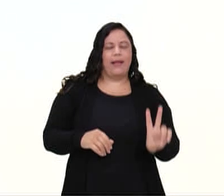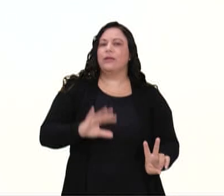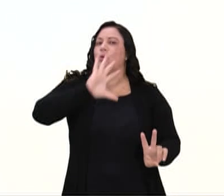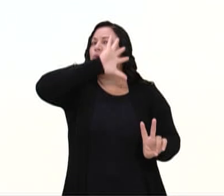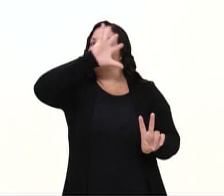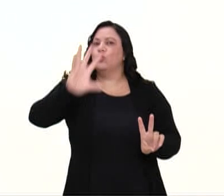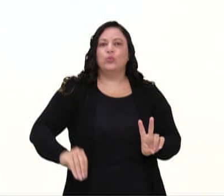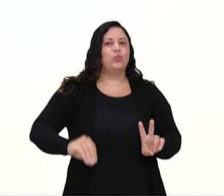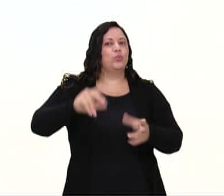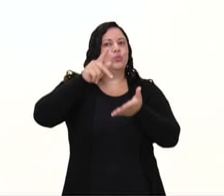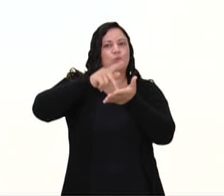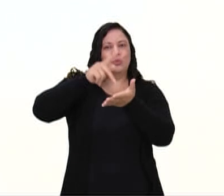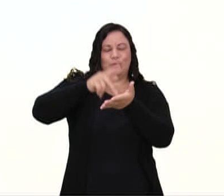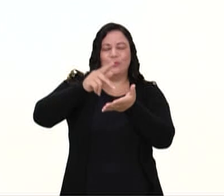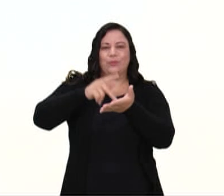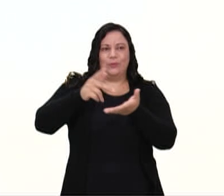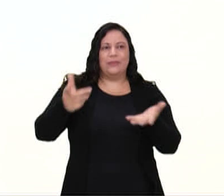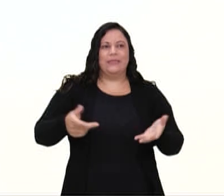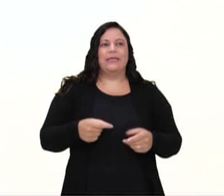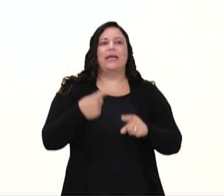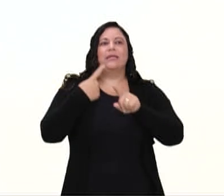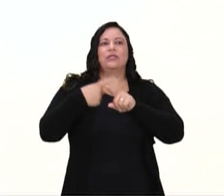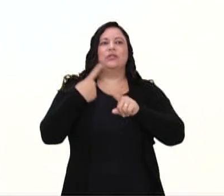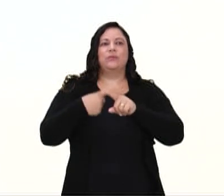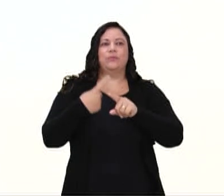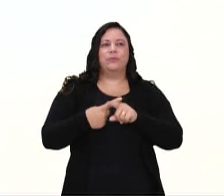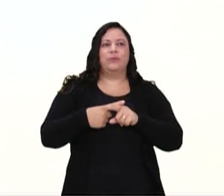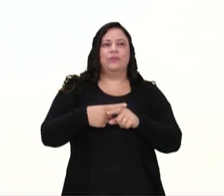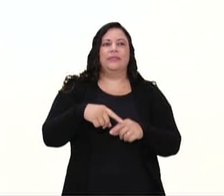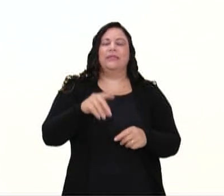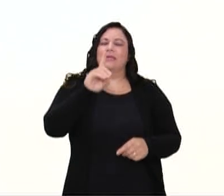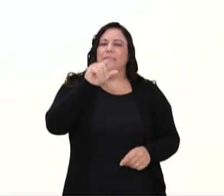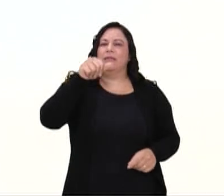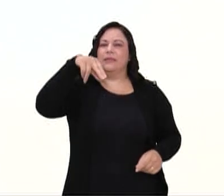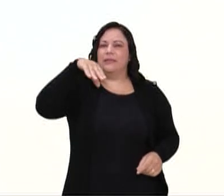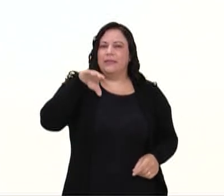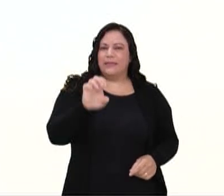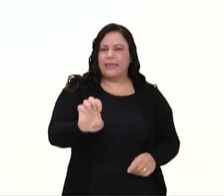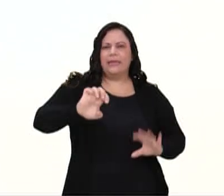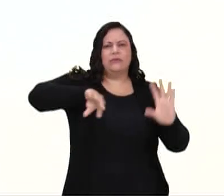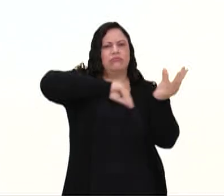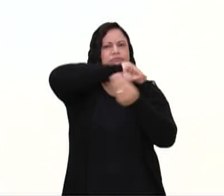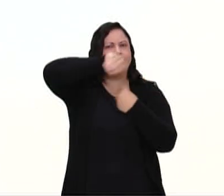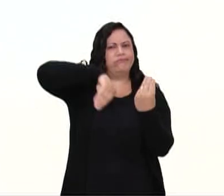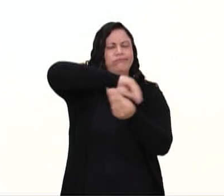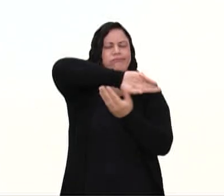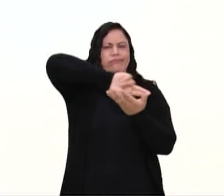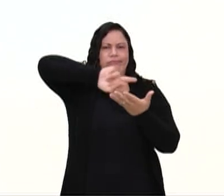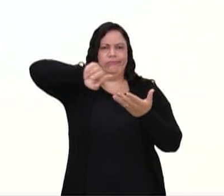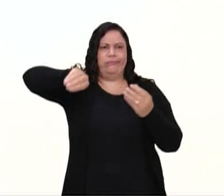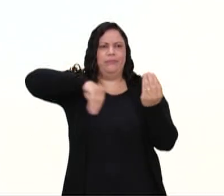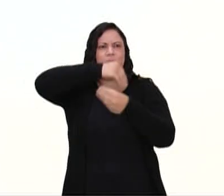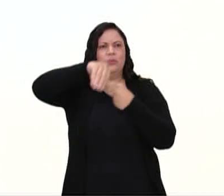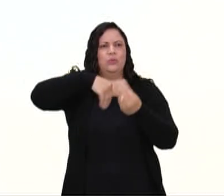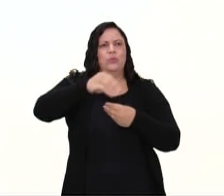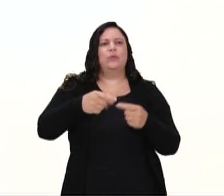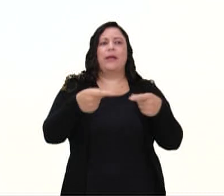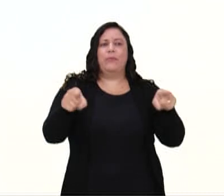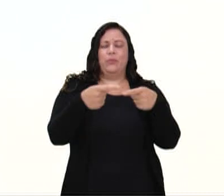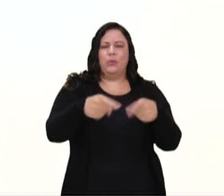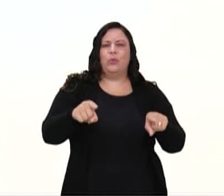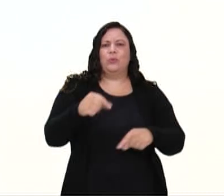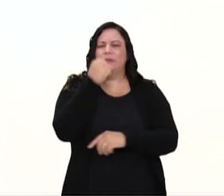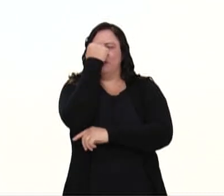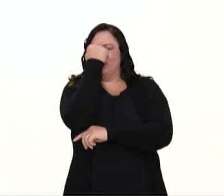Todas as alternativas são verdadeiras, porque o street dance é um termo que engloba vários estilos de dança. A música do forró